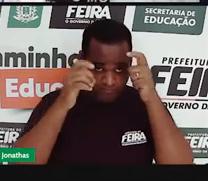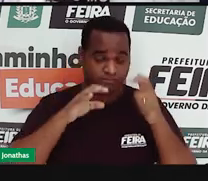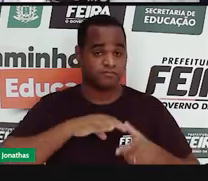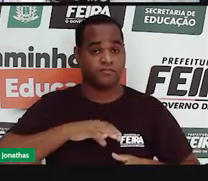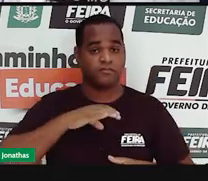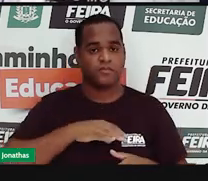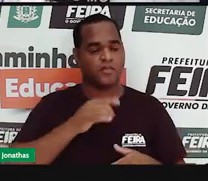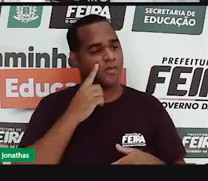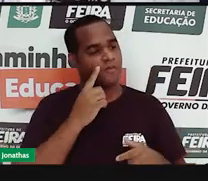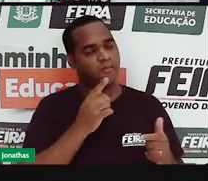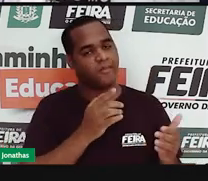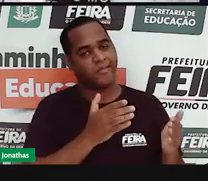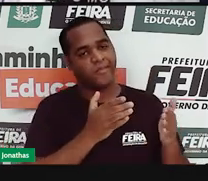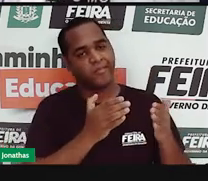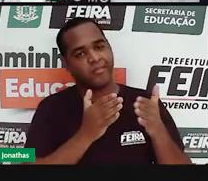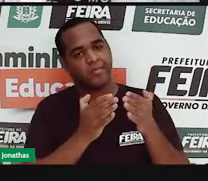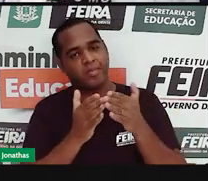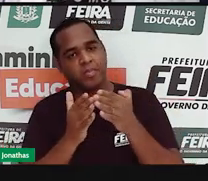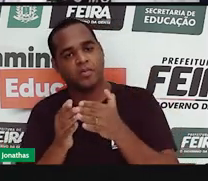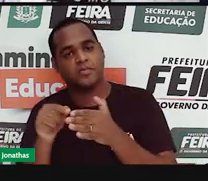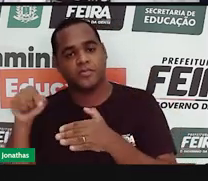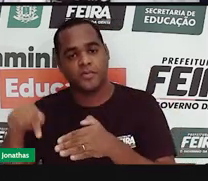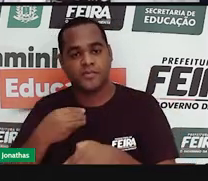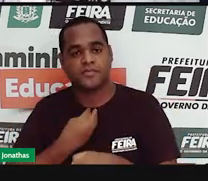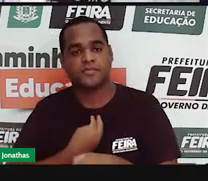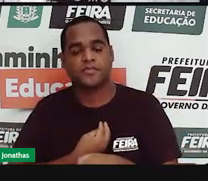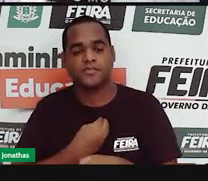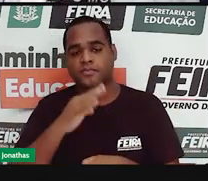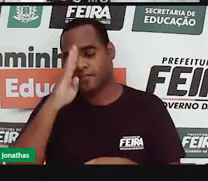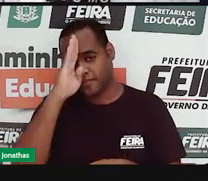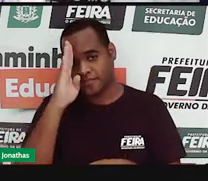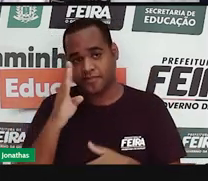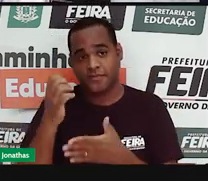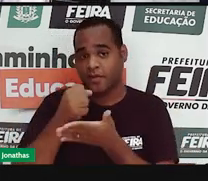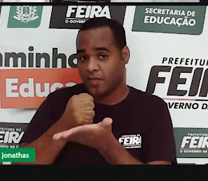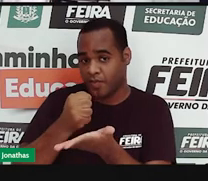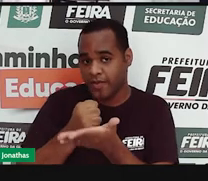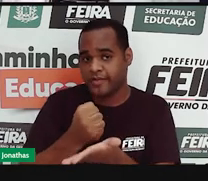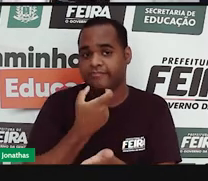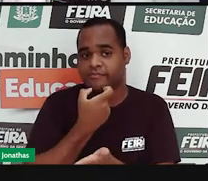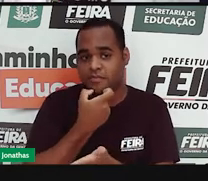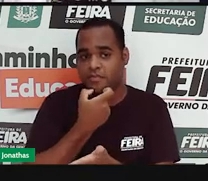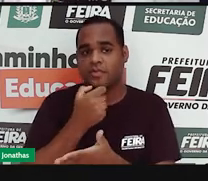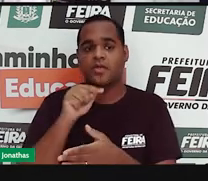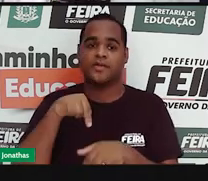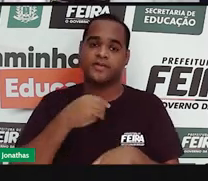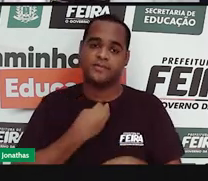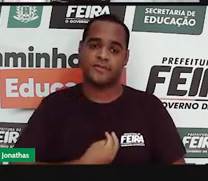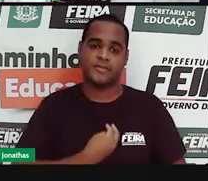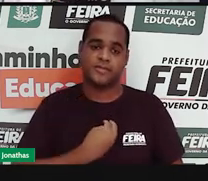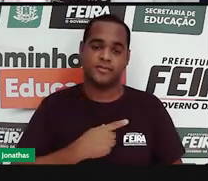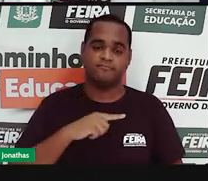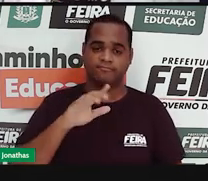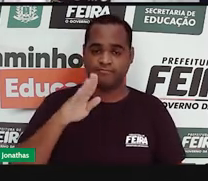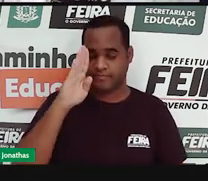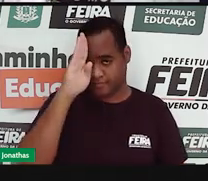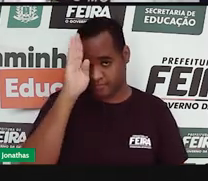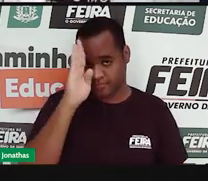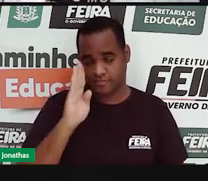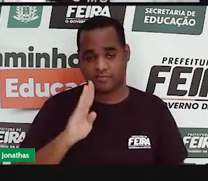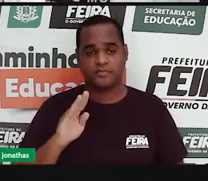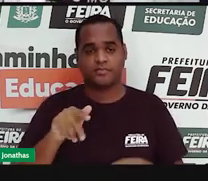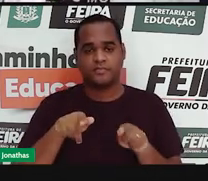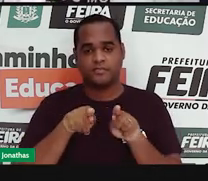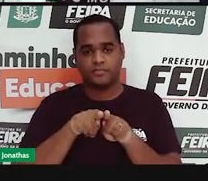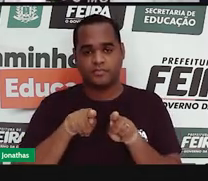o Brasil com o apoio da Inglaterra e aqui ficar. Bem, já que o Brasil também era uma